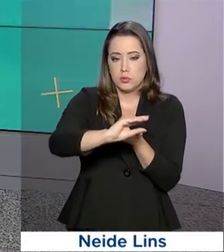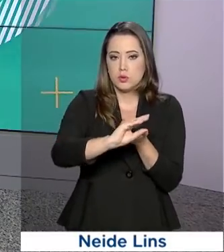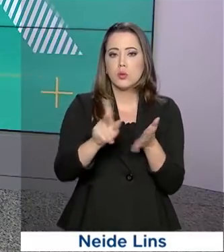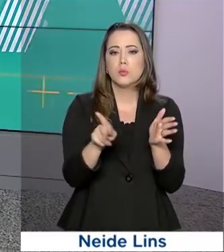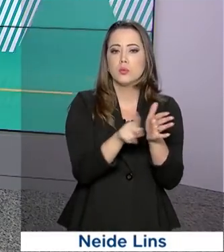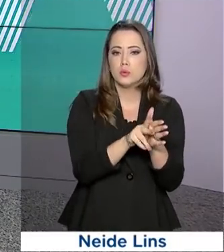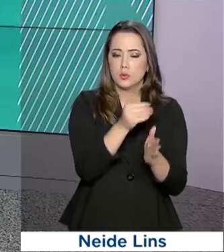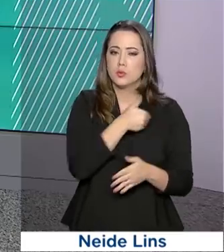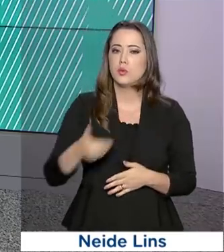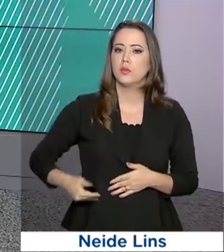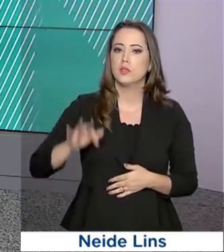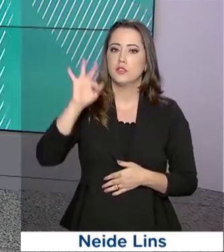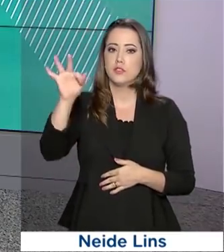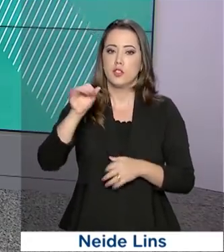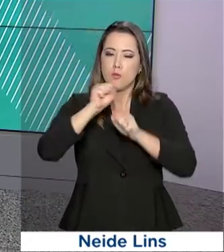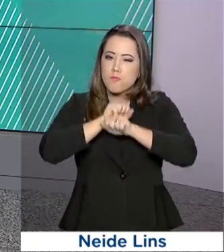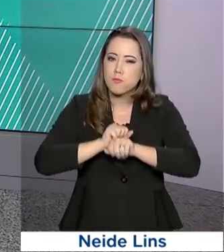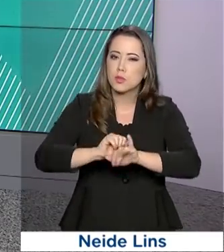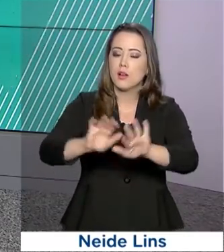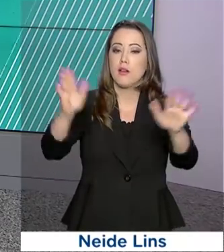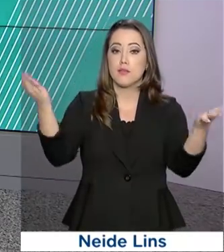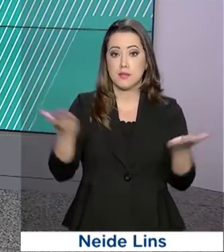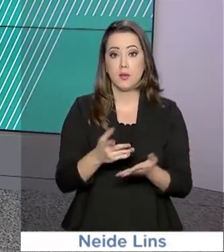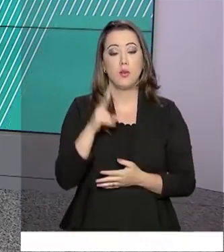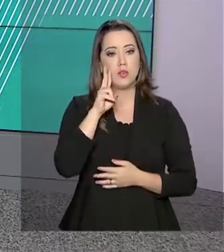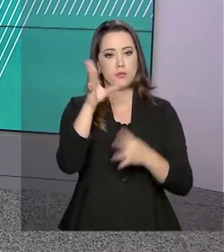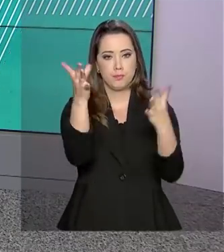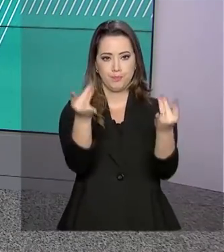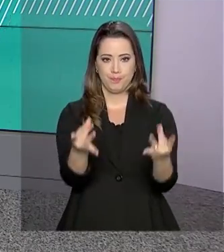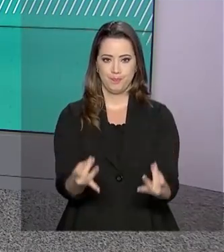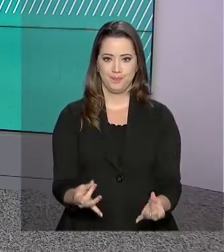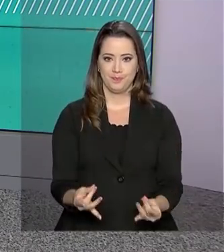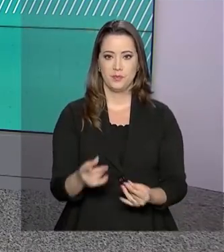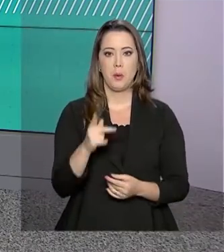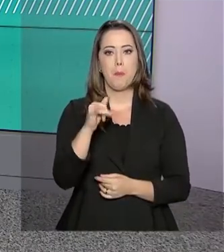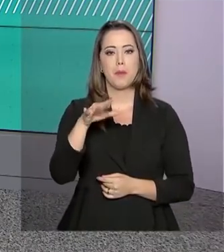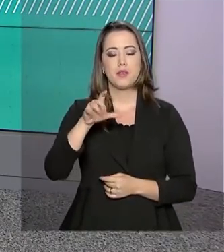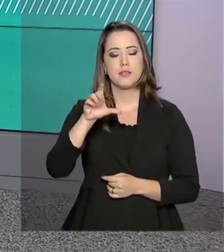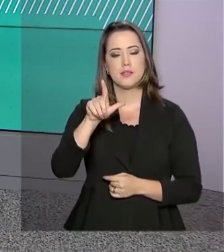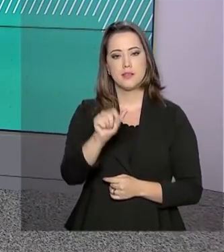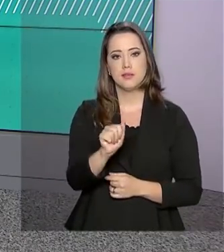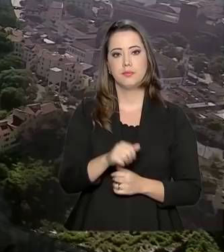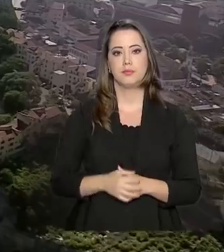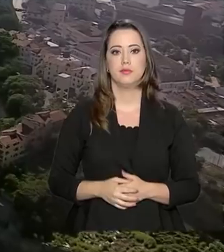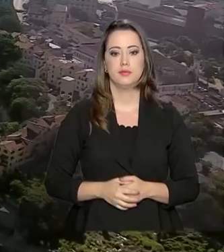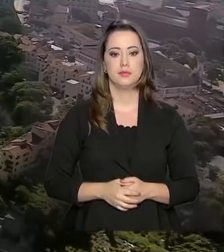que o governo federal acaba de lançar. Veja os detalhes na reportagem de Priscila Kersh.